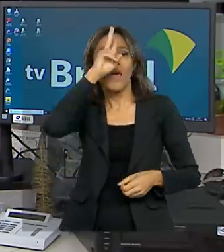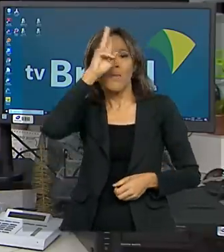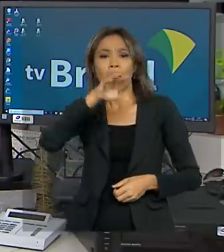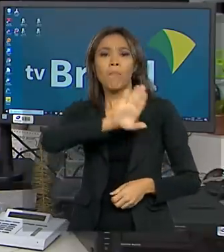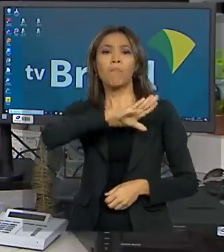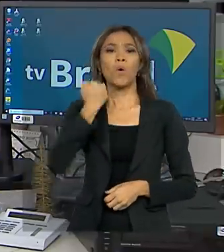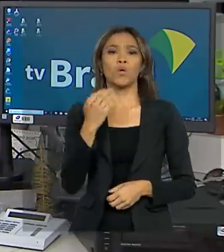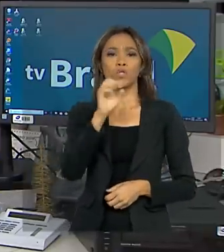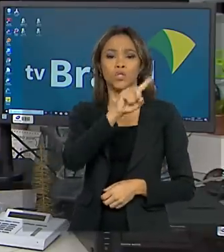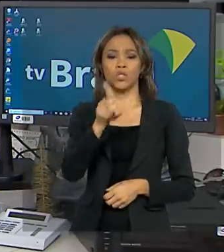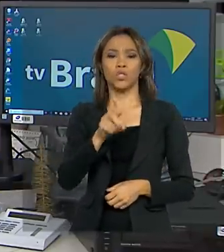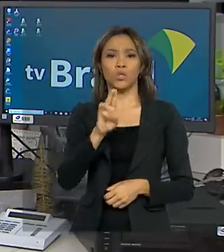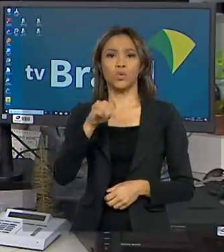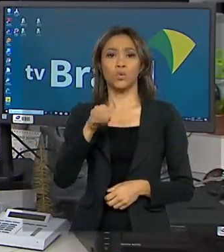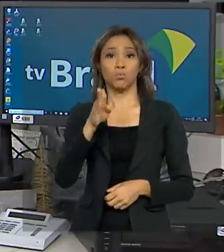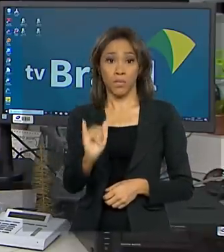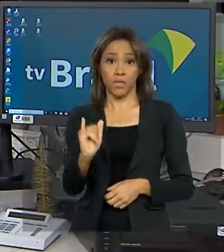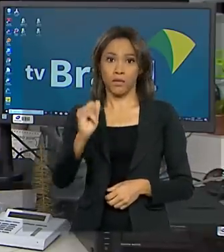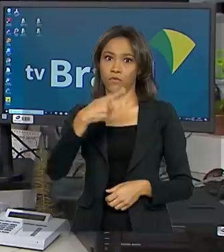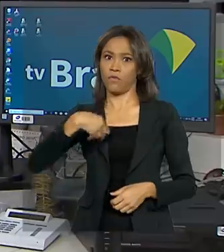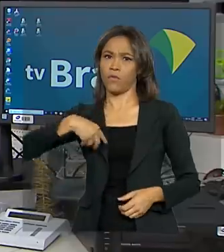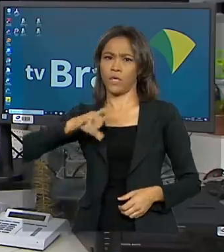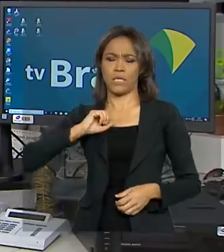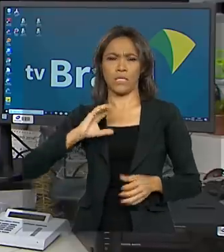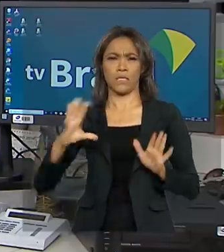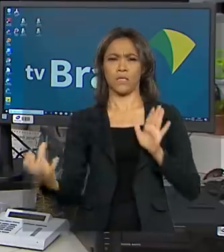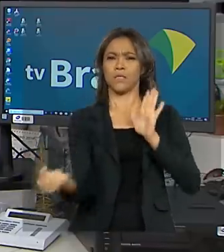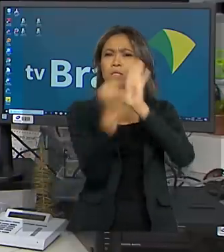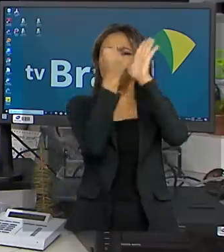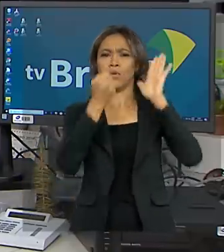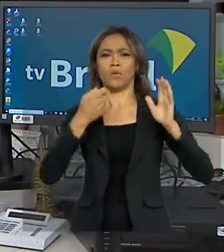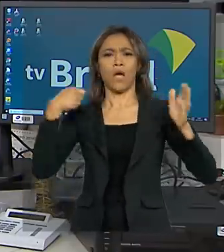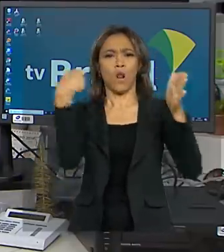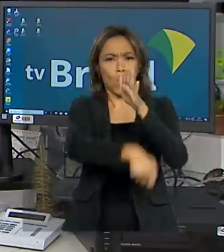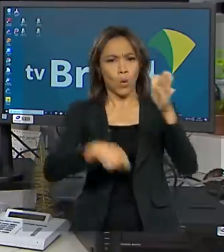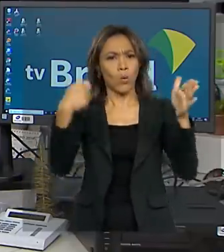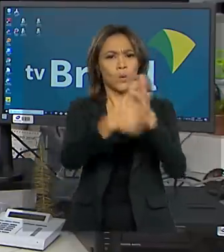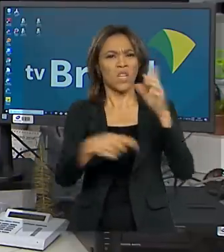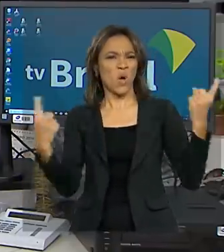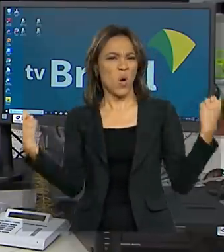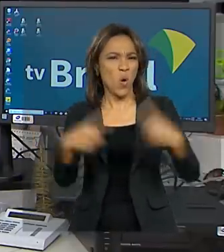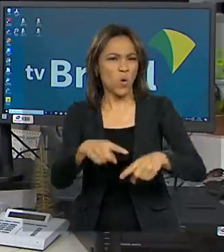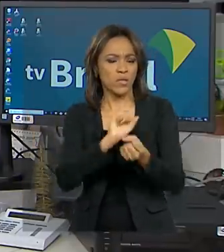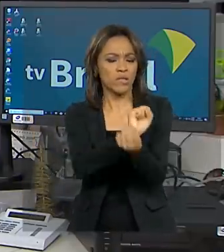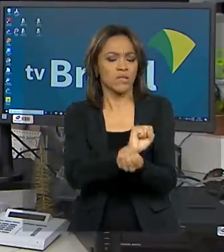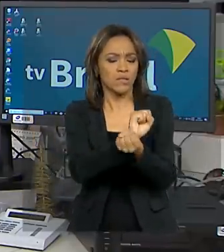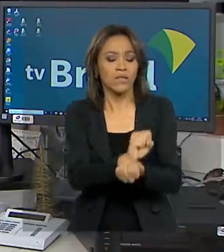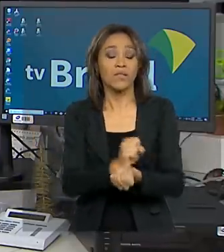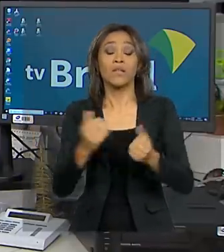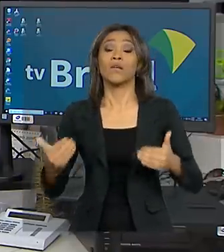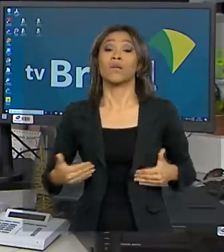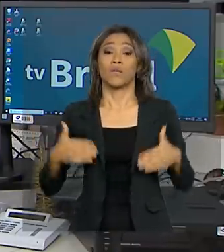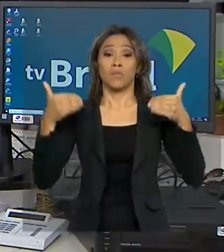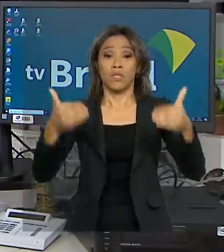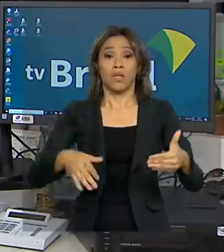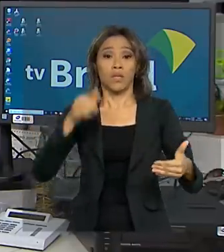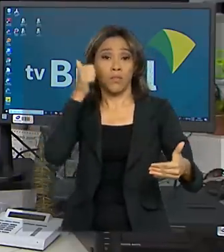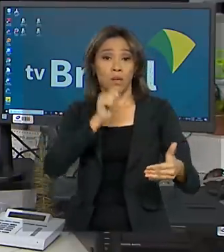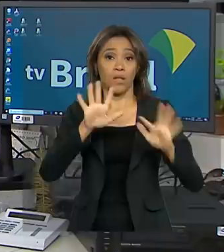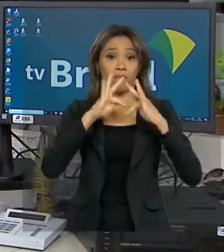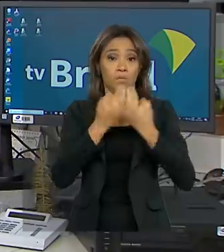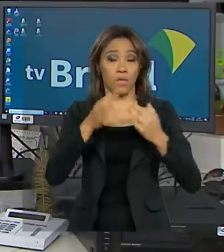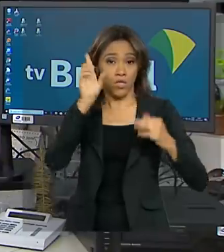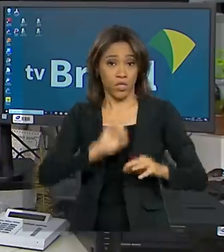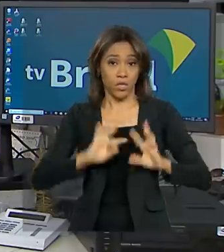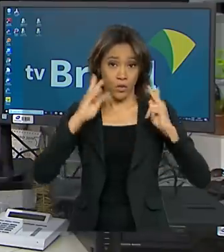Palmares, escravo que virou símbolo da luta do negro contra a escravidão. O Ministério da Mulher, da Família e dos Direitos Humanos está